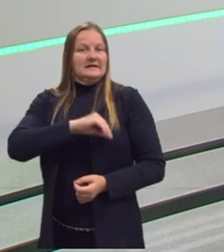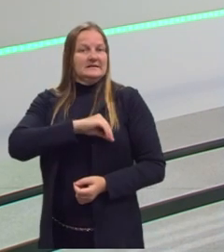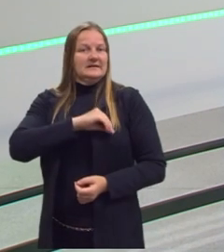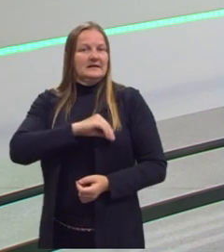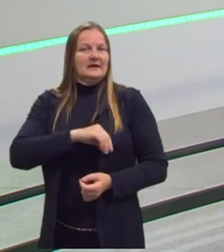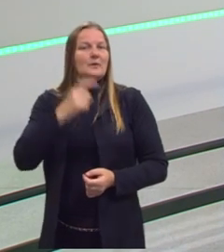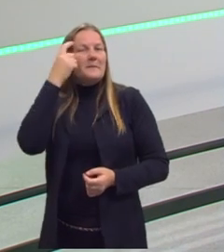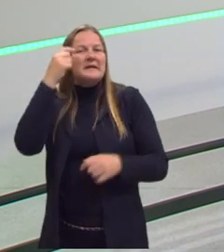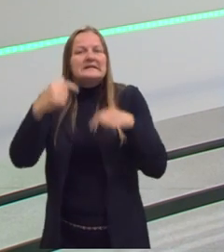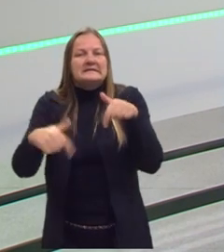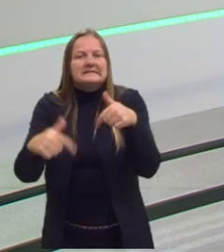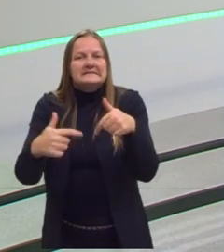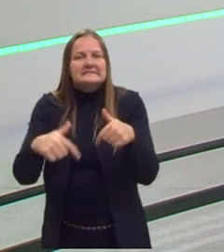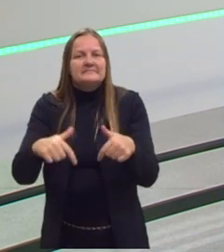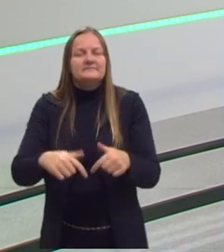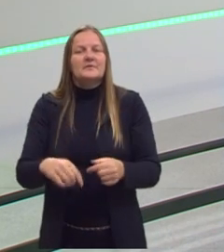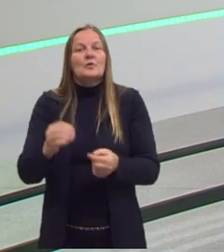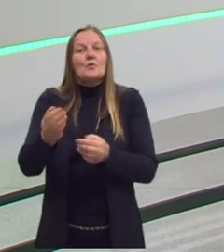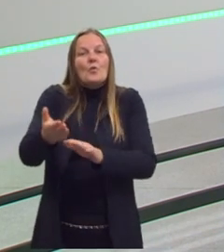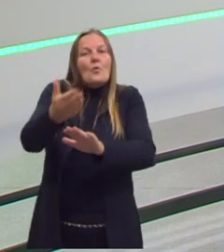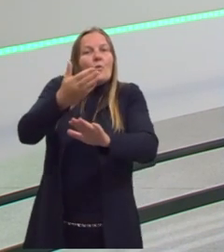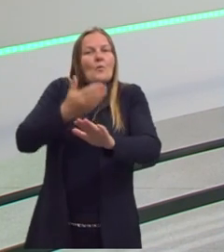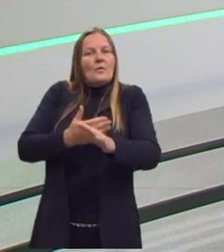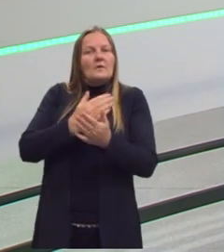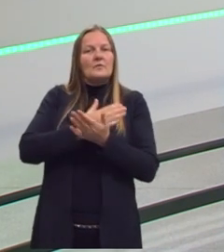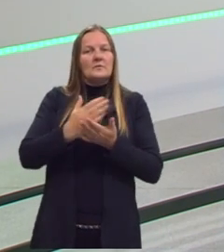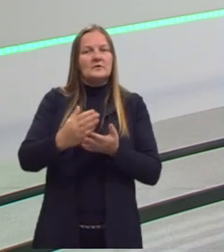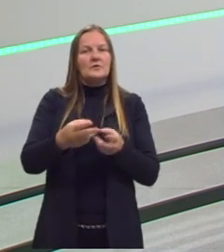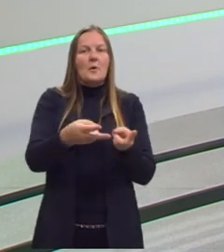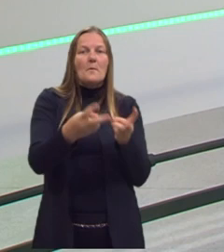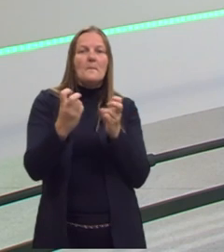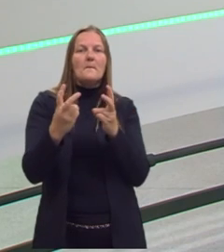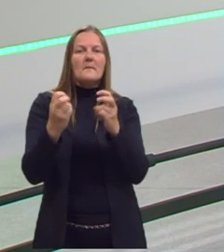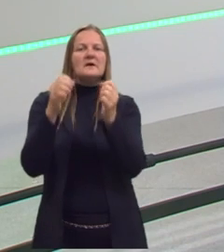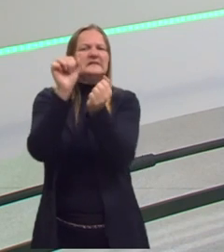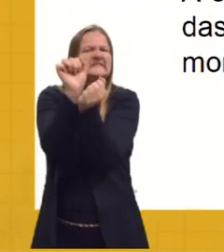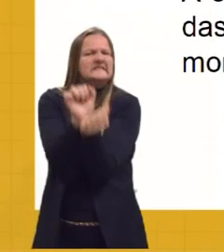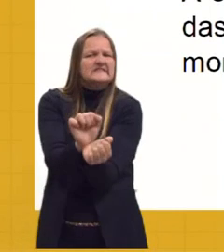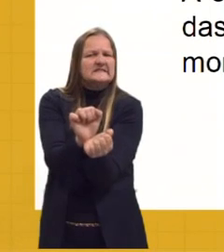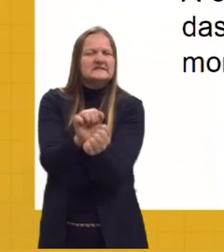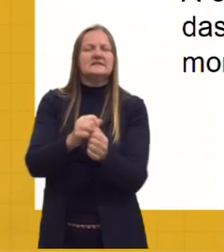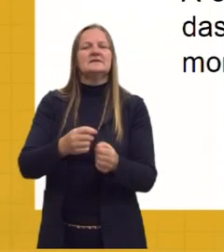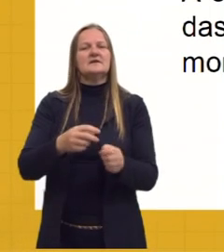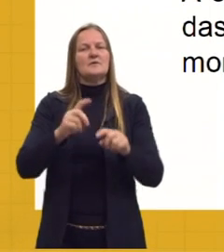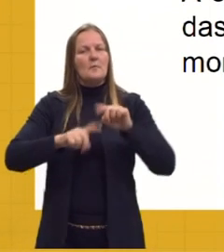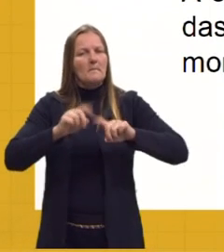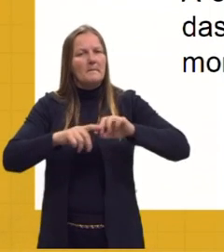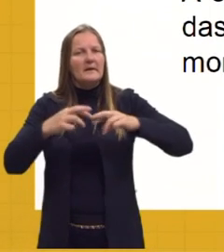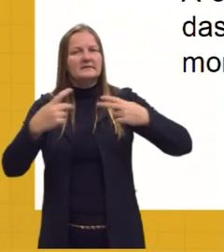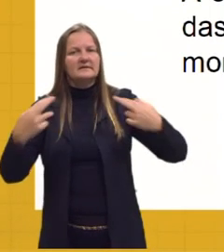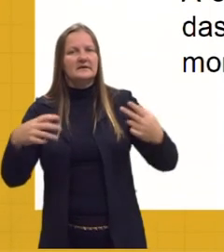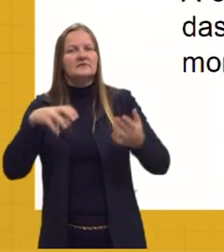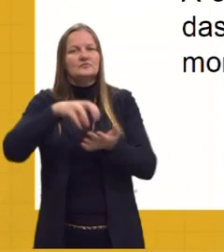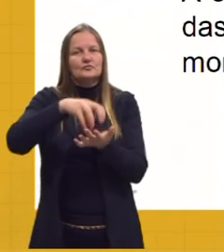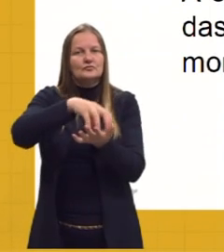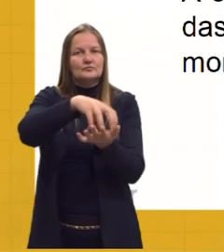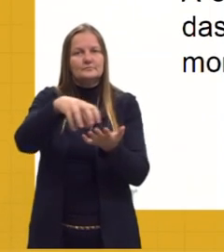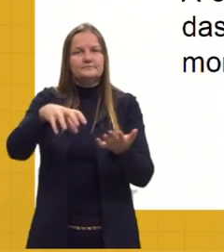o início desse capitalismo ele é marcado pela exploração da mão de obra escrava, dos recursos naturais das colônias.